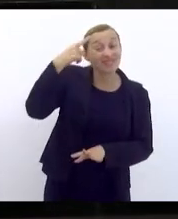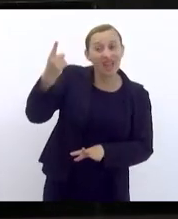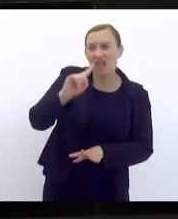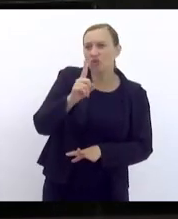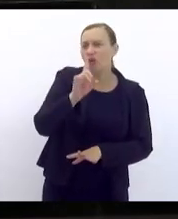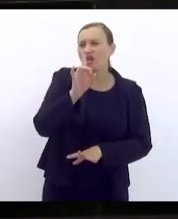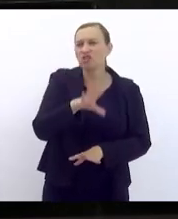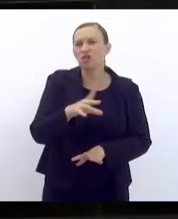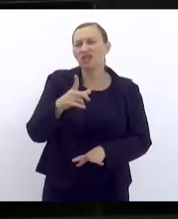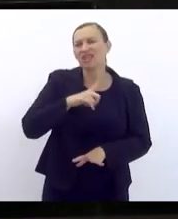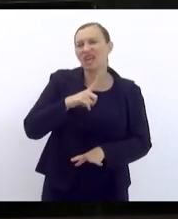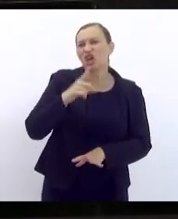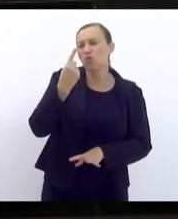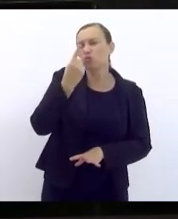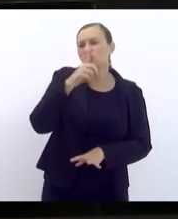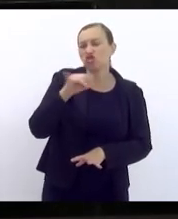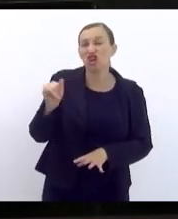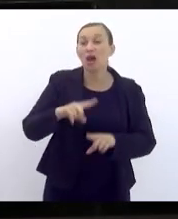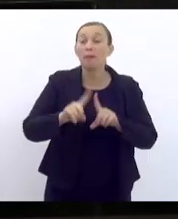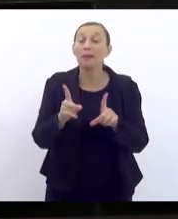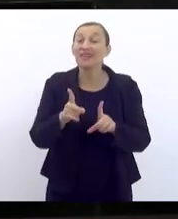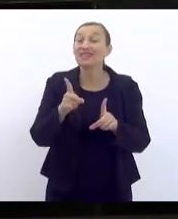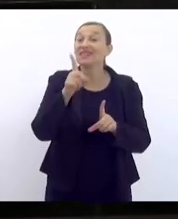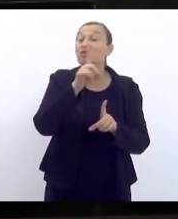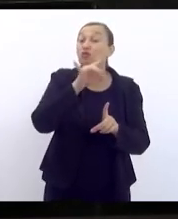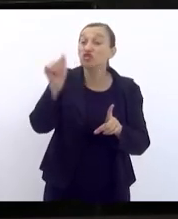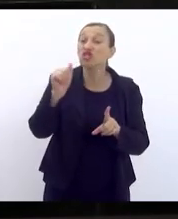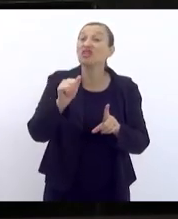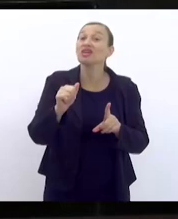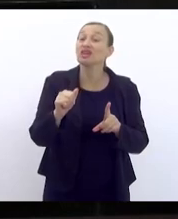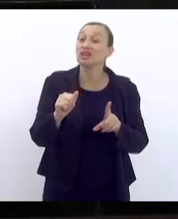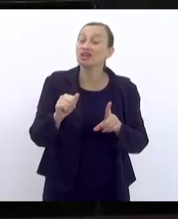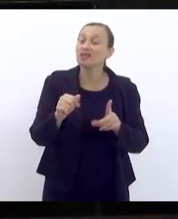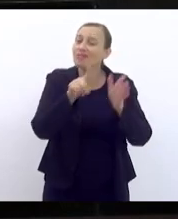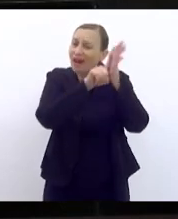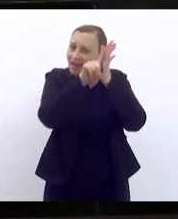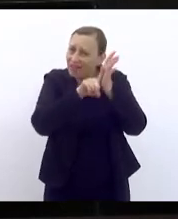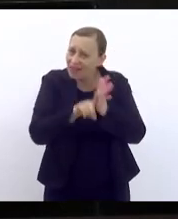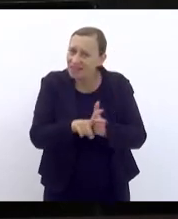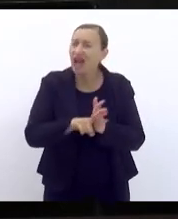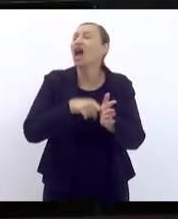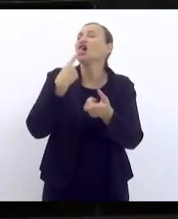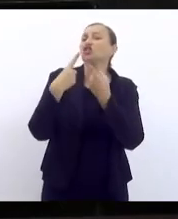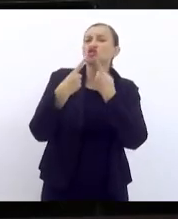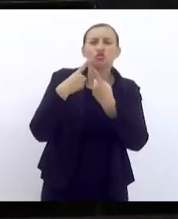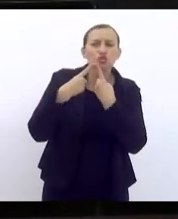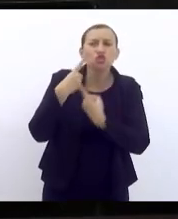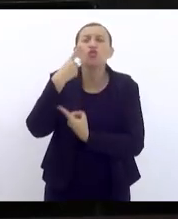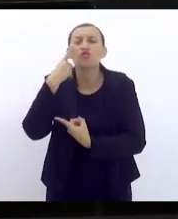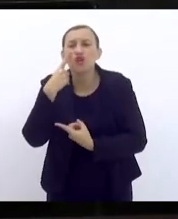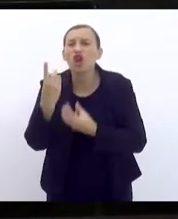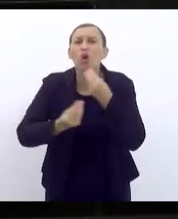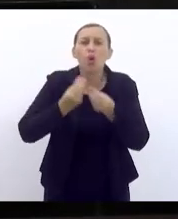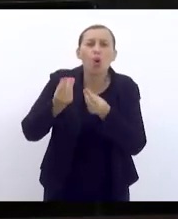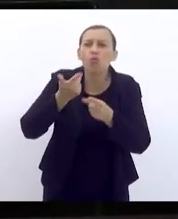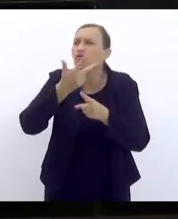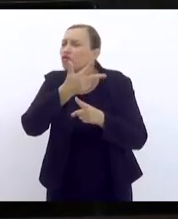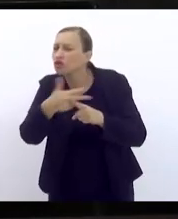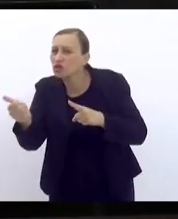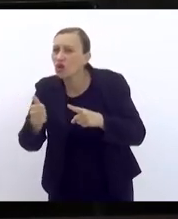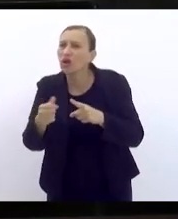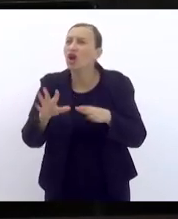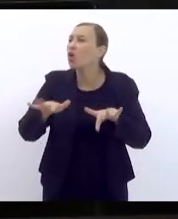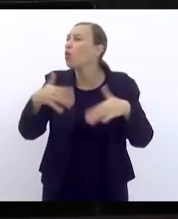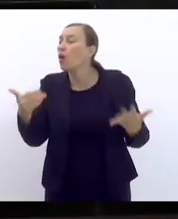uma data, ponto, é que essa data sirva para analisar, discutir isso, ver como é que isso foi conquistado, quais